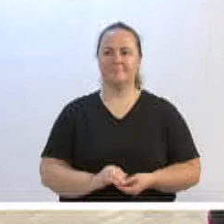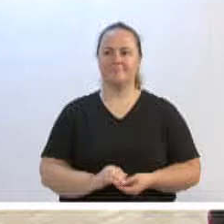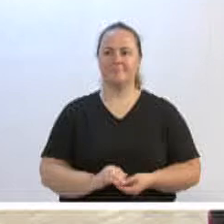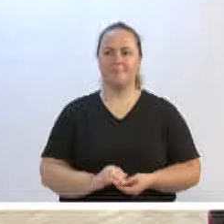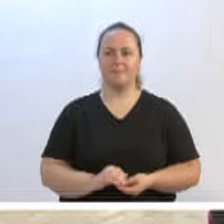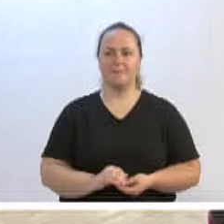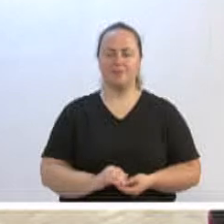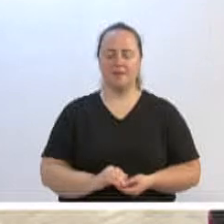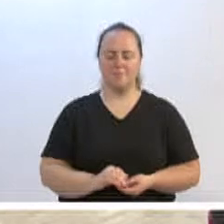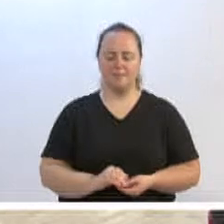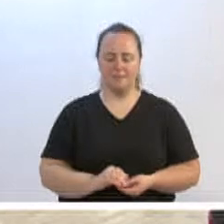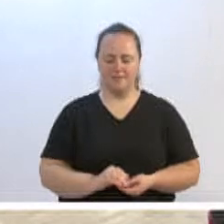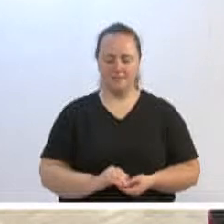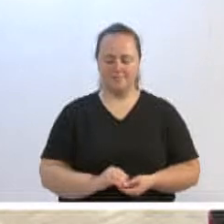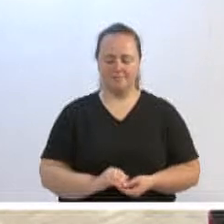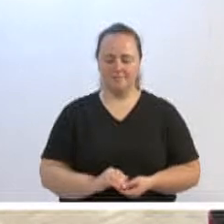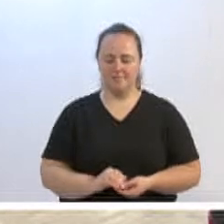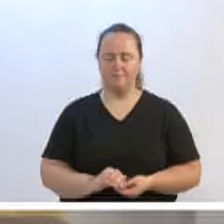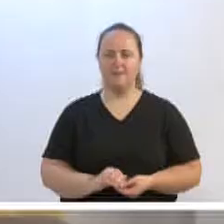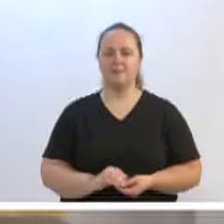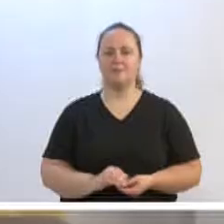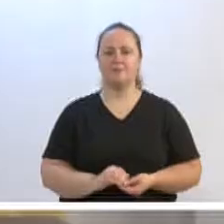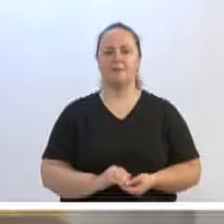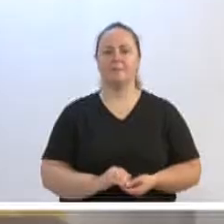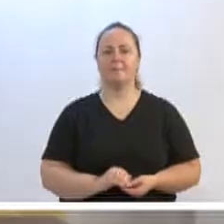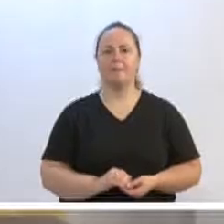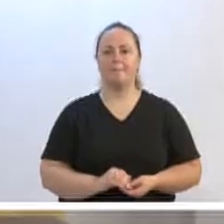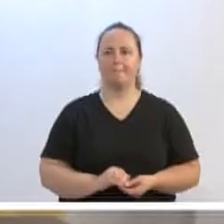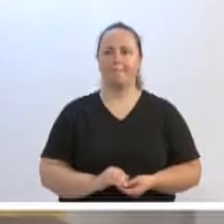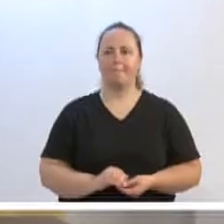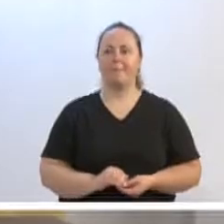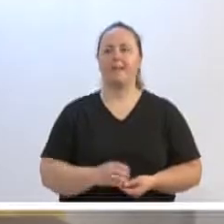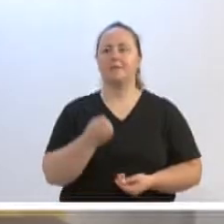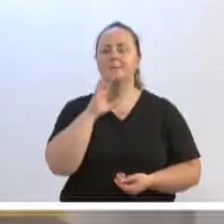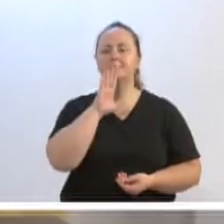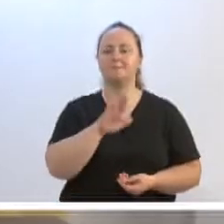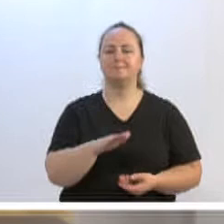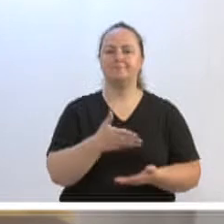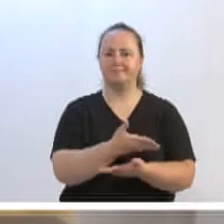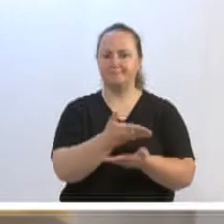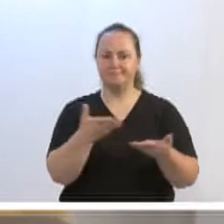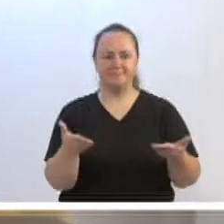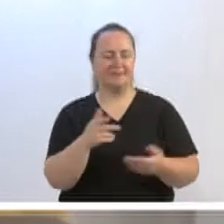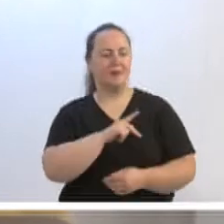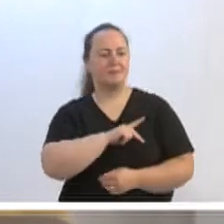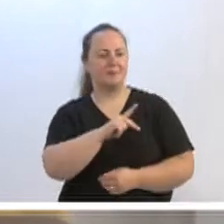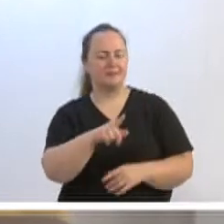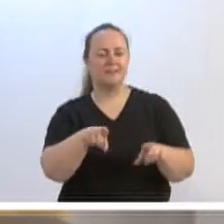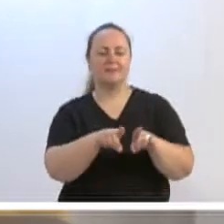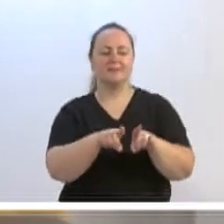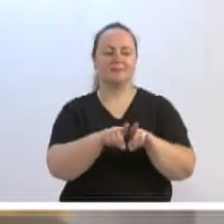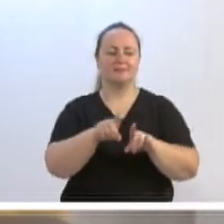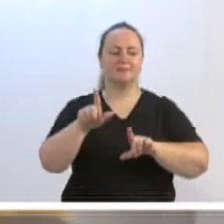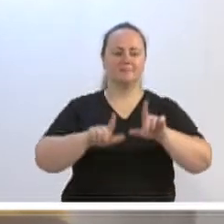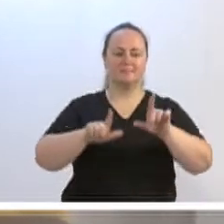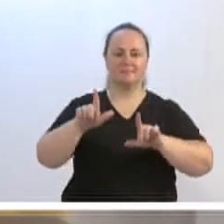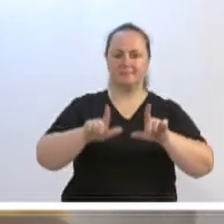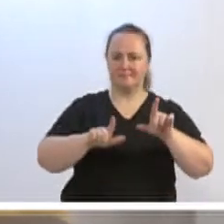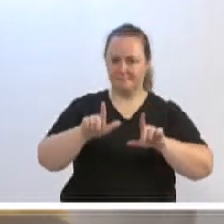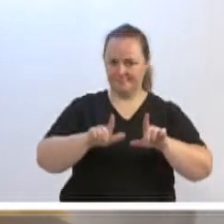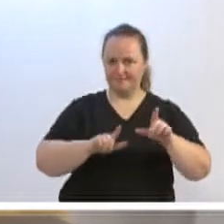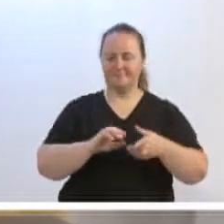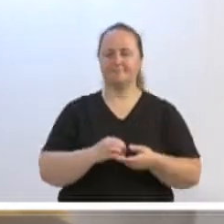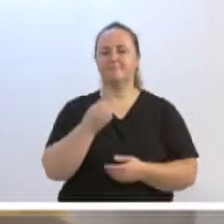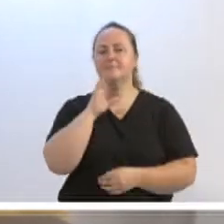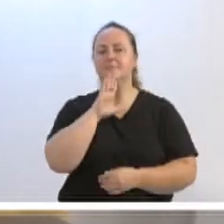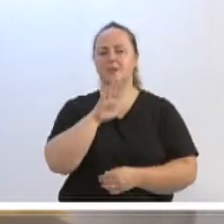Muito boa tarde, senhor presidente, boa tarde a demais vereadores que nos acompanham aqui na plenária, novamente quem nos acompanha pela TVL, meu muito boa